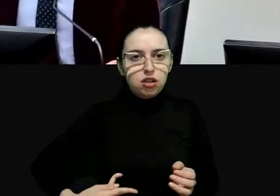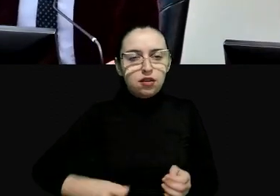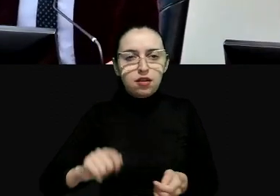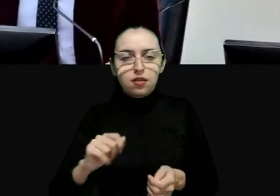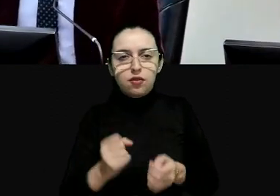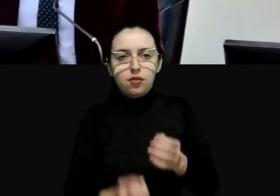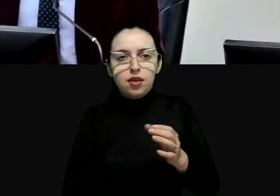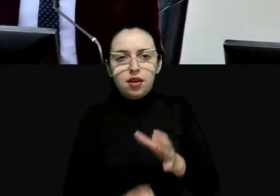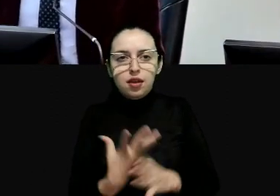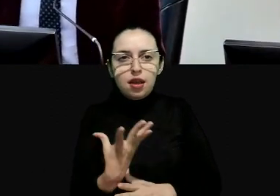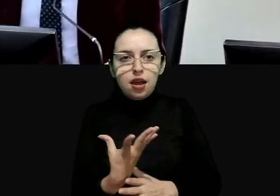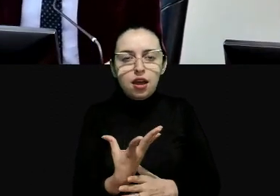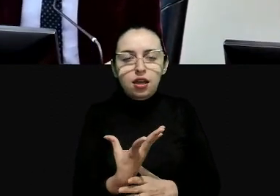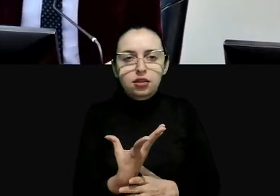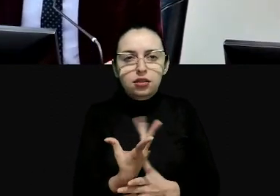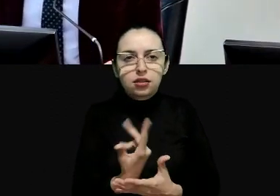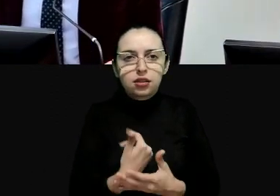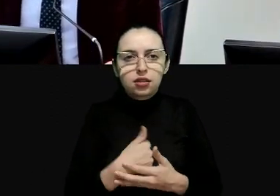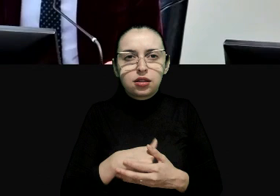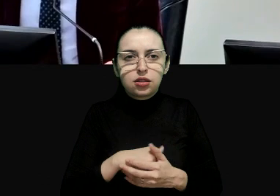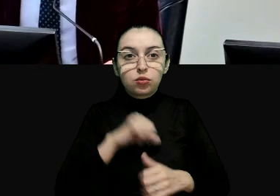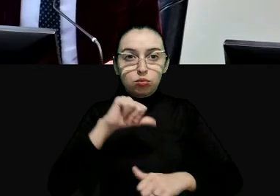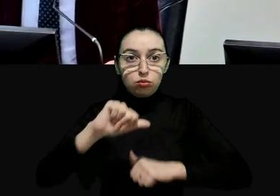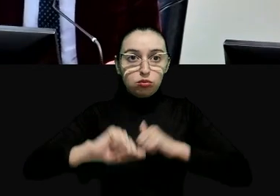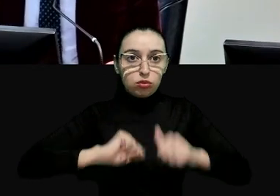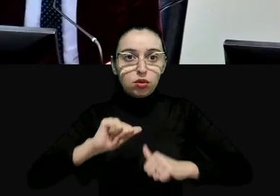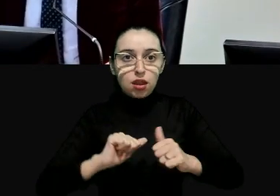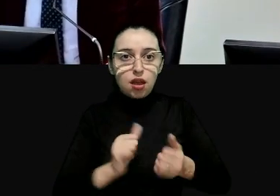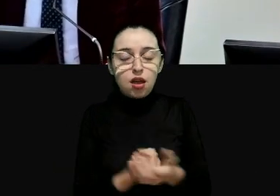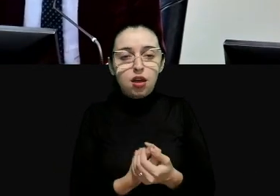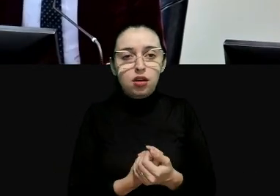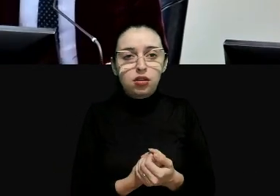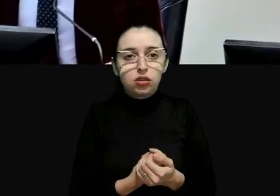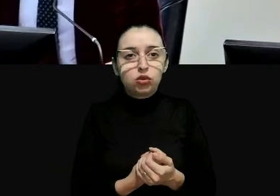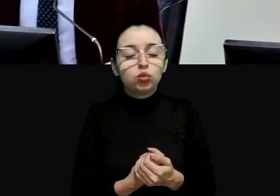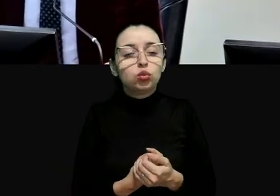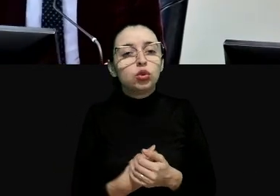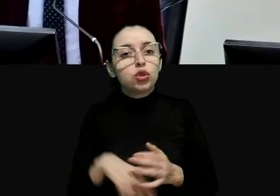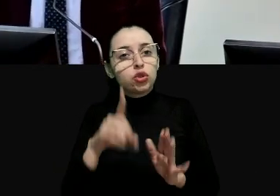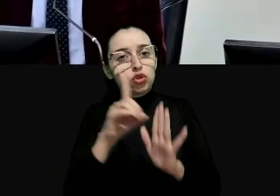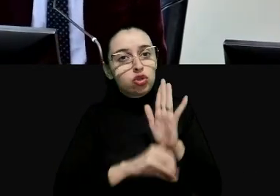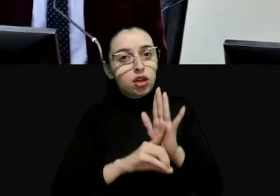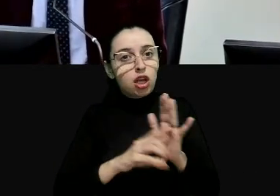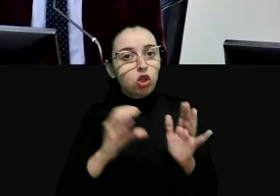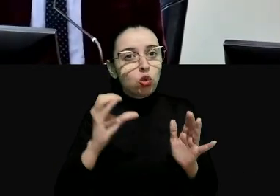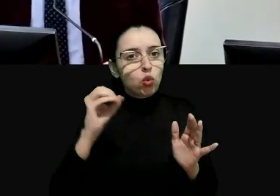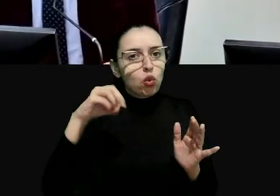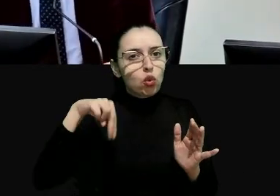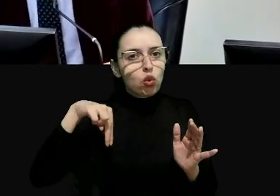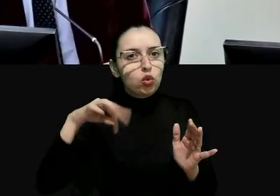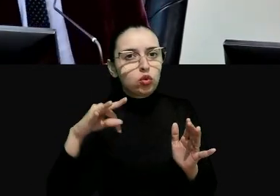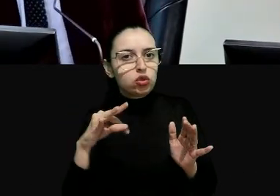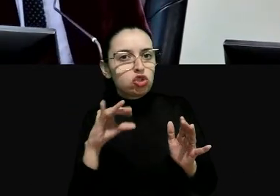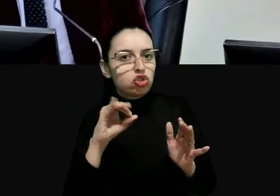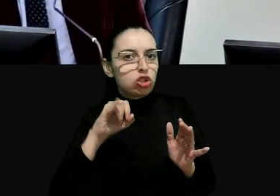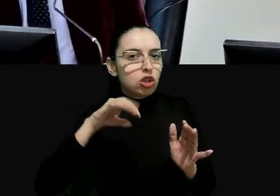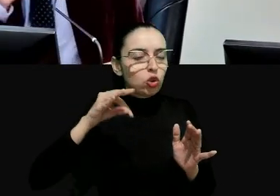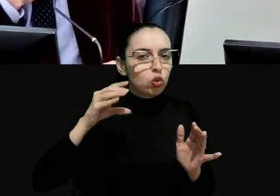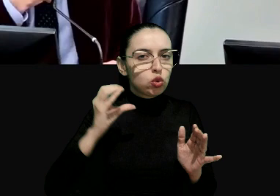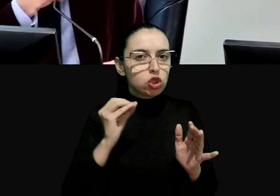funciona este constitucionalismo transformador é um direito constitucional comum e isso